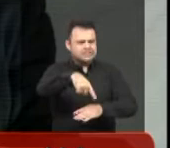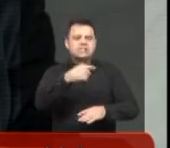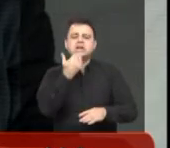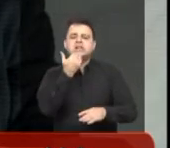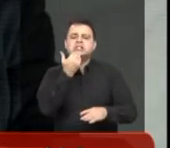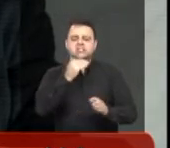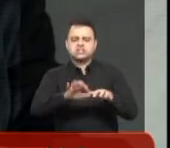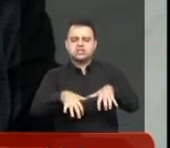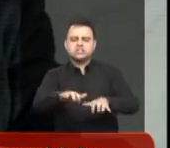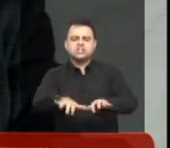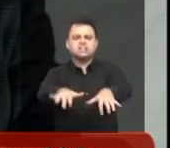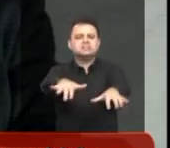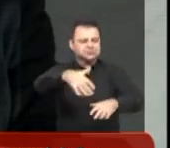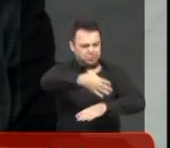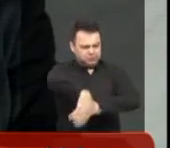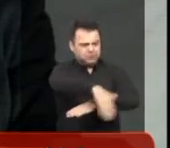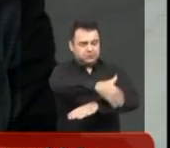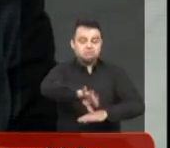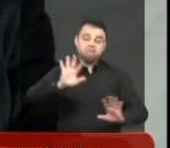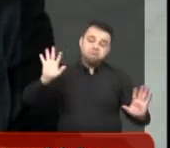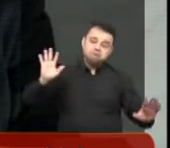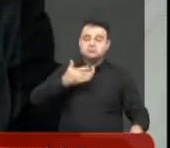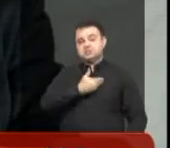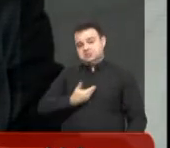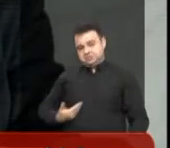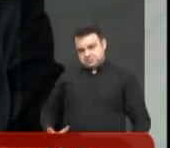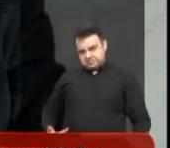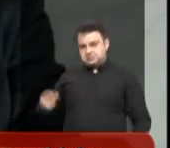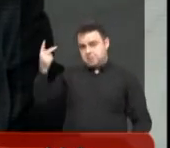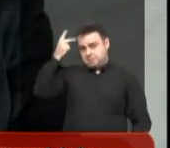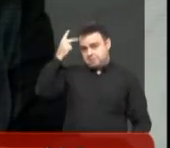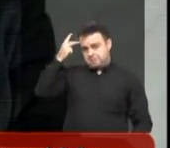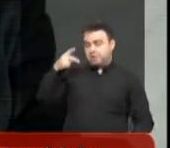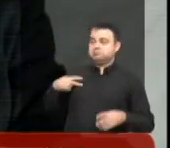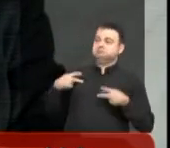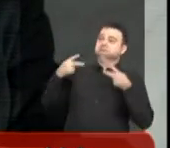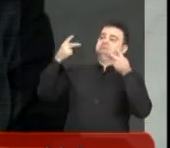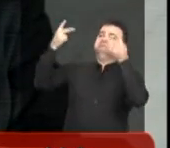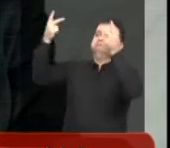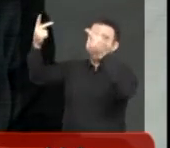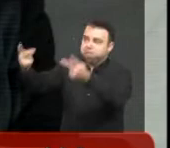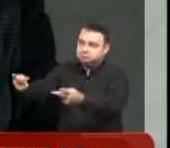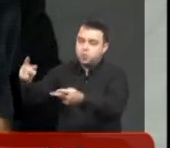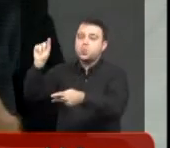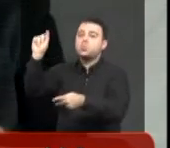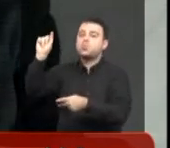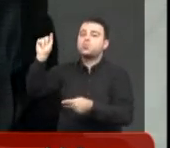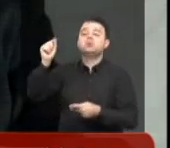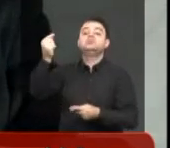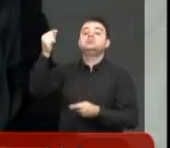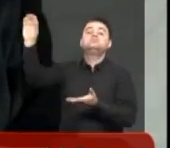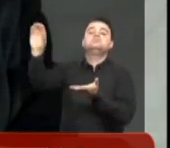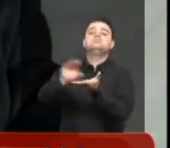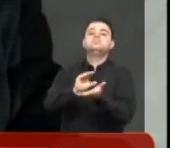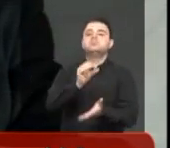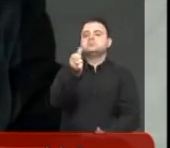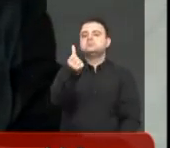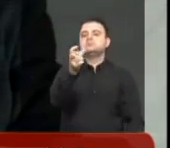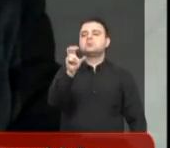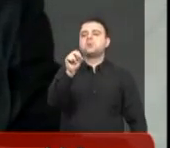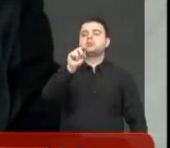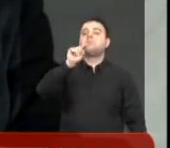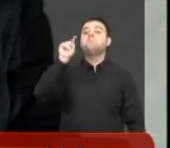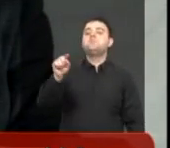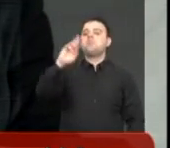está toda esburacada. Então, eu fui a São Paulo e consegui a promessa, que deve estar para ser liberada, de